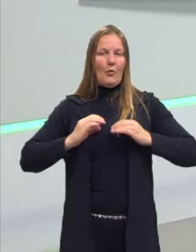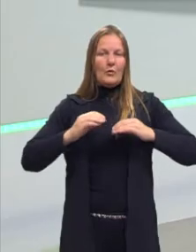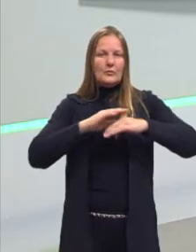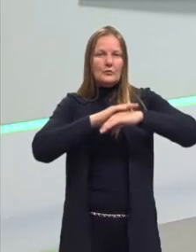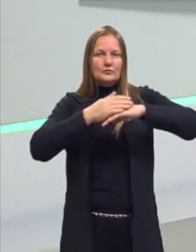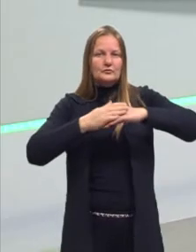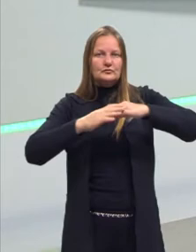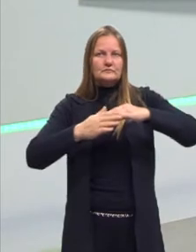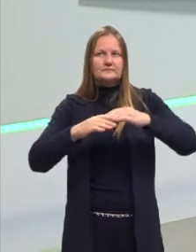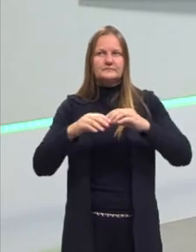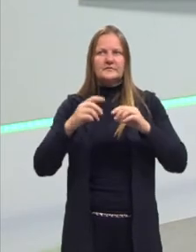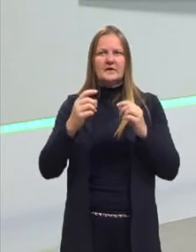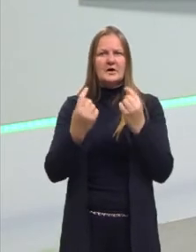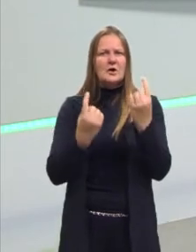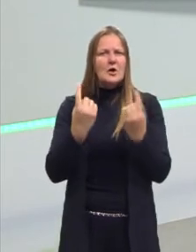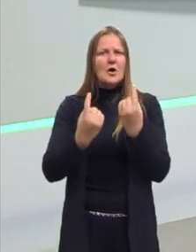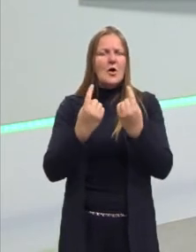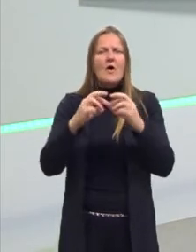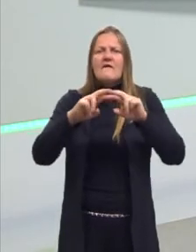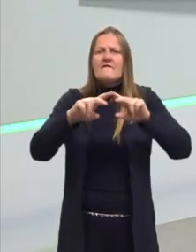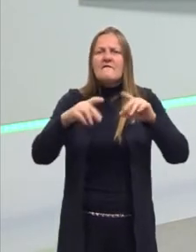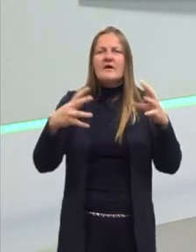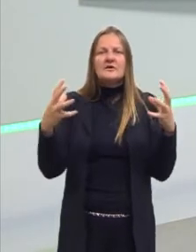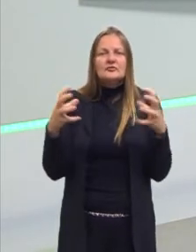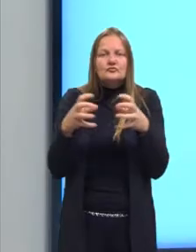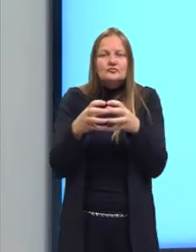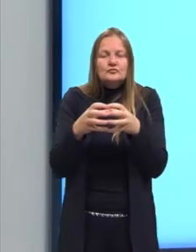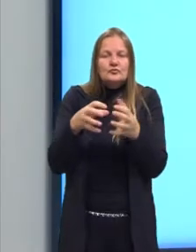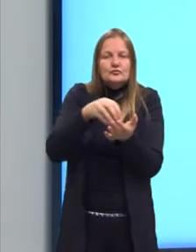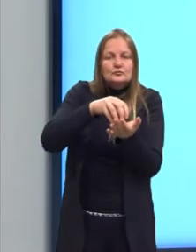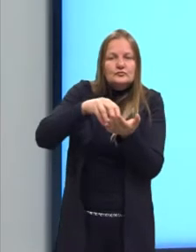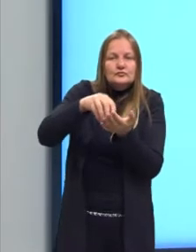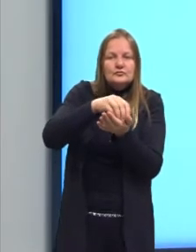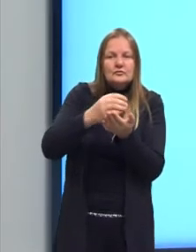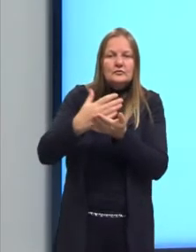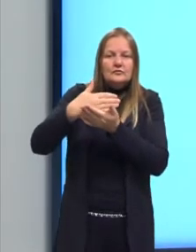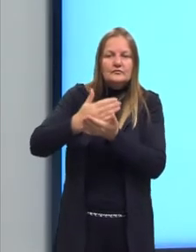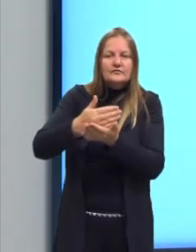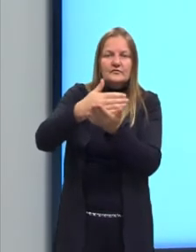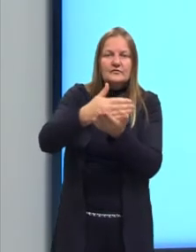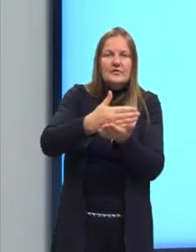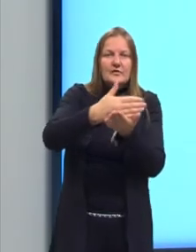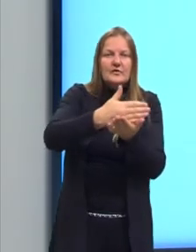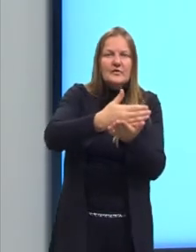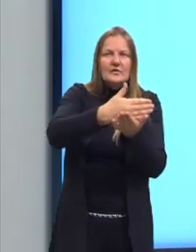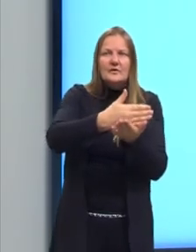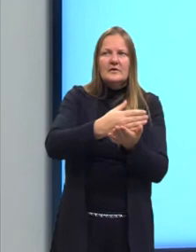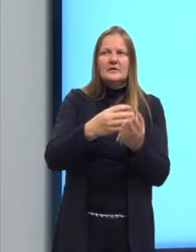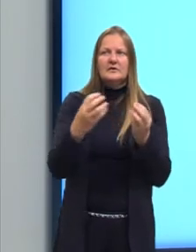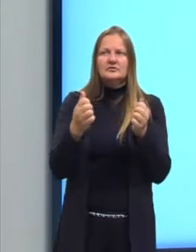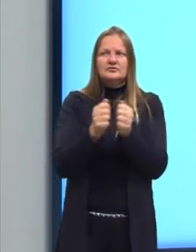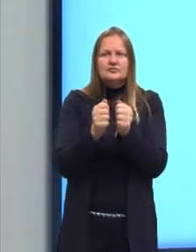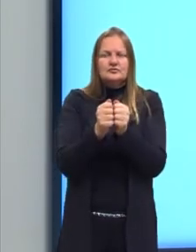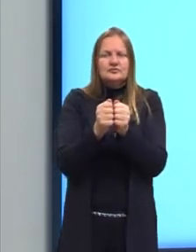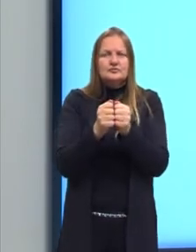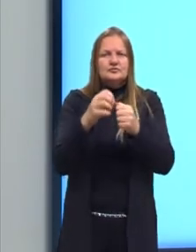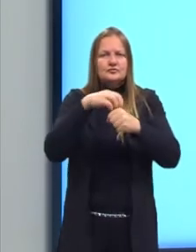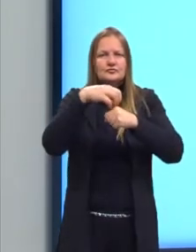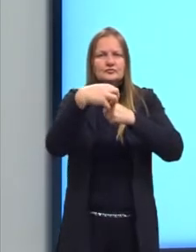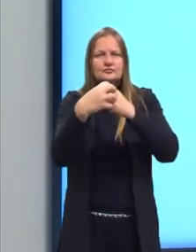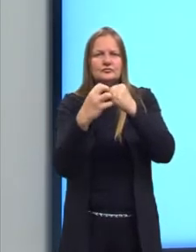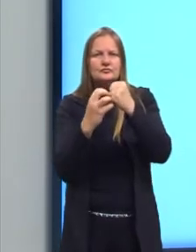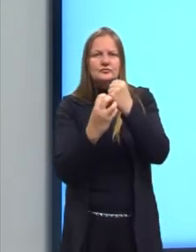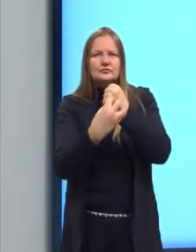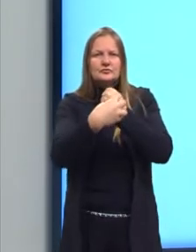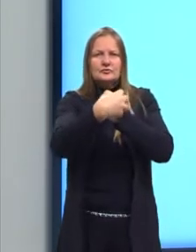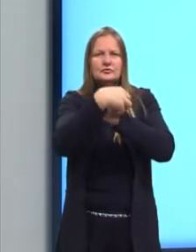Então, aqui são vários indivíduos, formando uma colônia. Uma caravela. E aqui, por exemplo, vários indivíduos, né? Formando